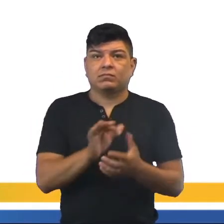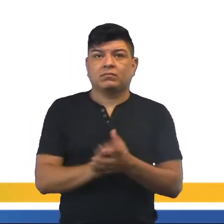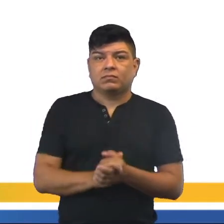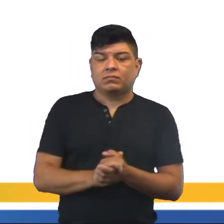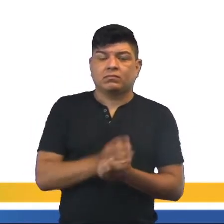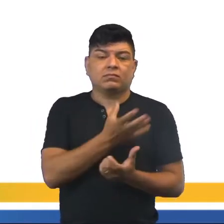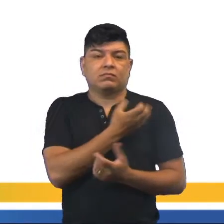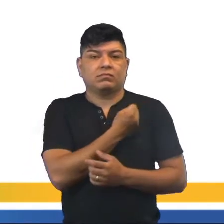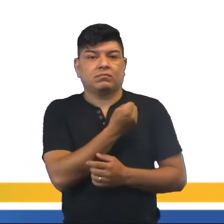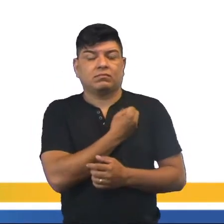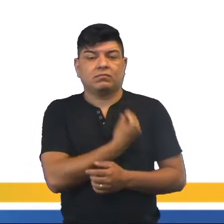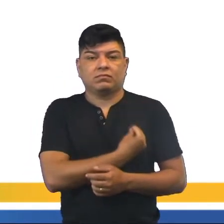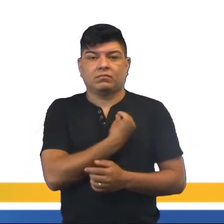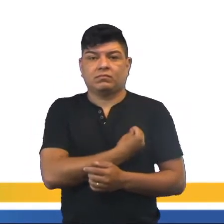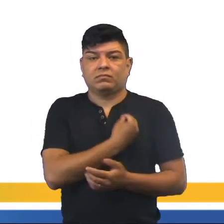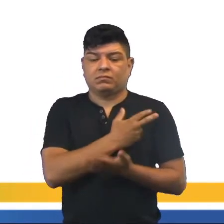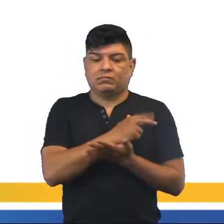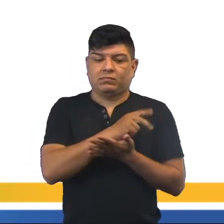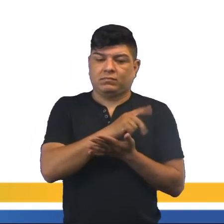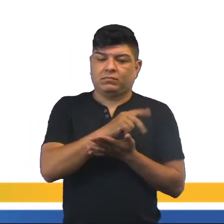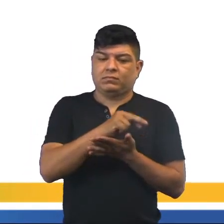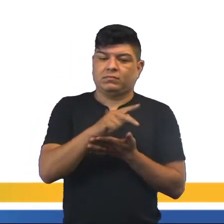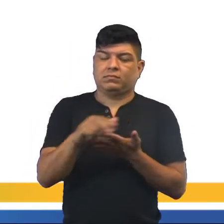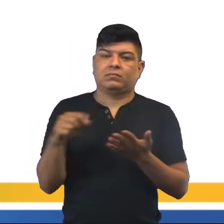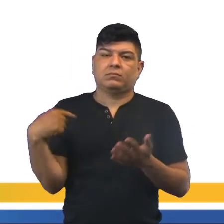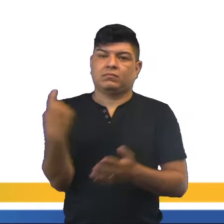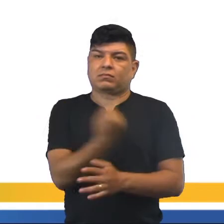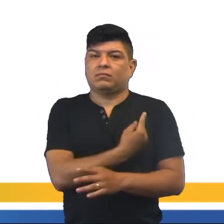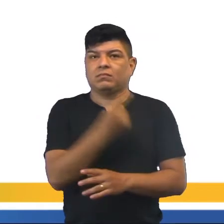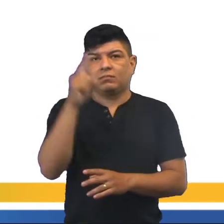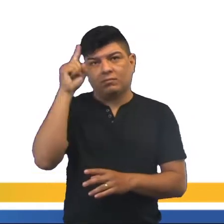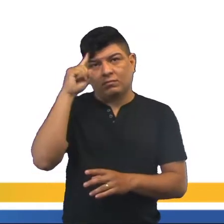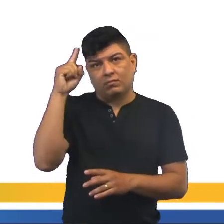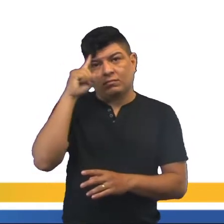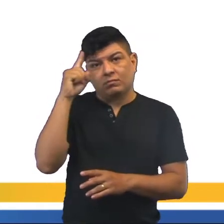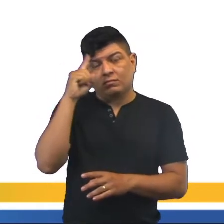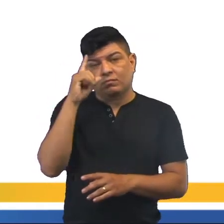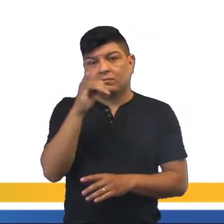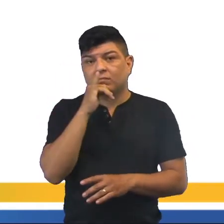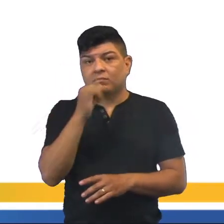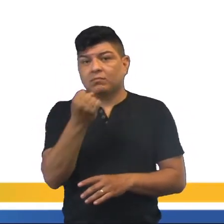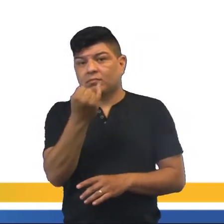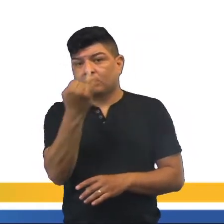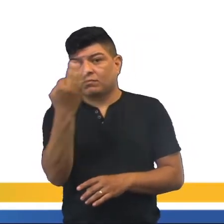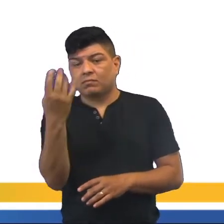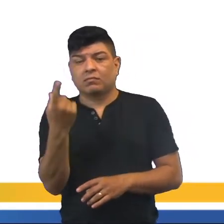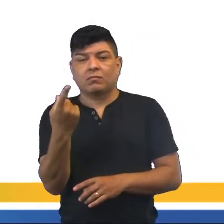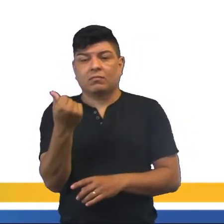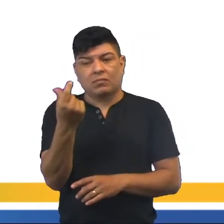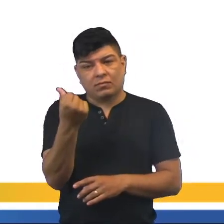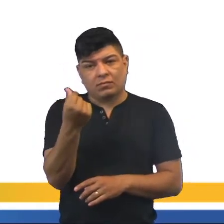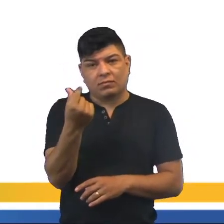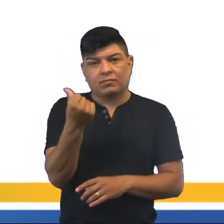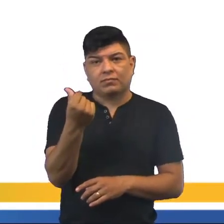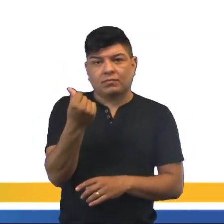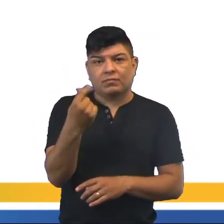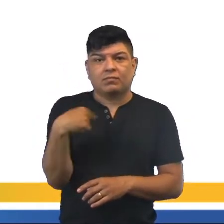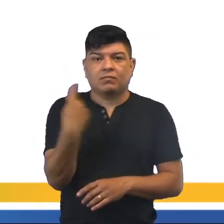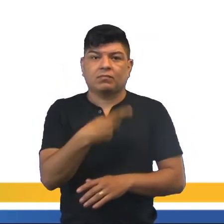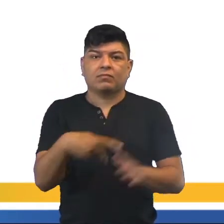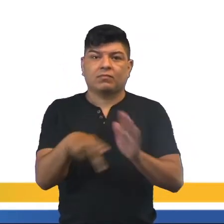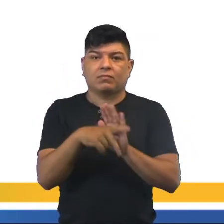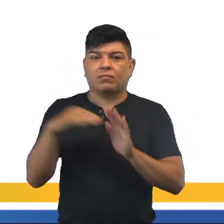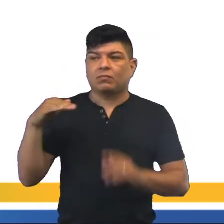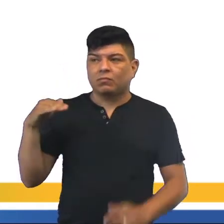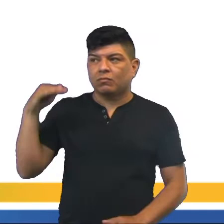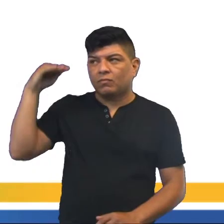Os números racionais estão presentes em várias formas do nosso dia a dia, né? Como, por exemplo, na contagem do nosso dinheiro, na nossa própria